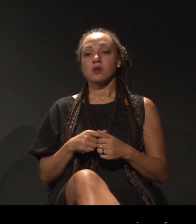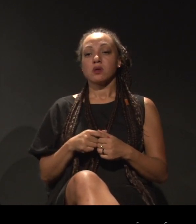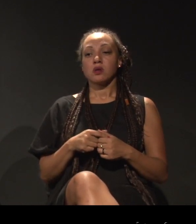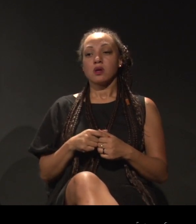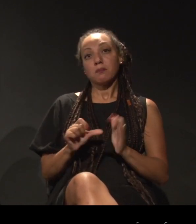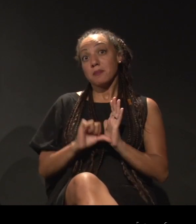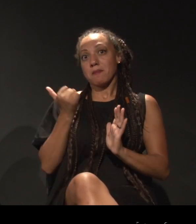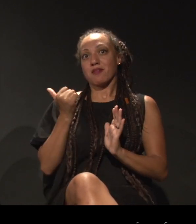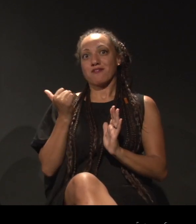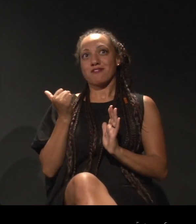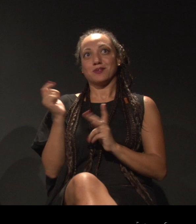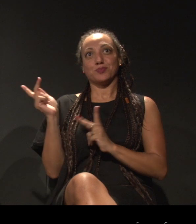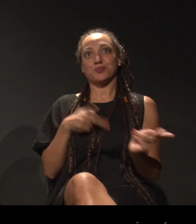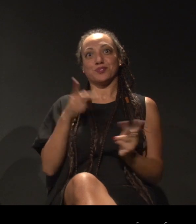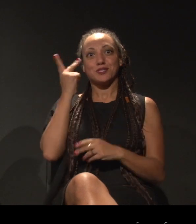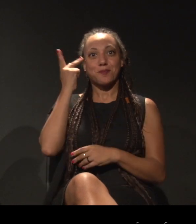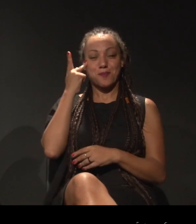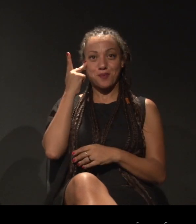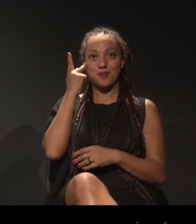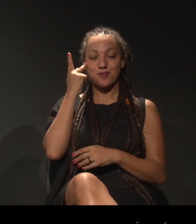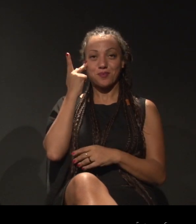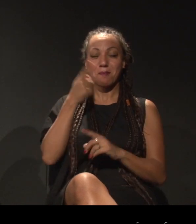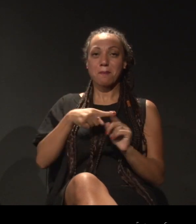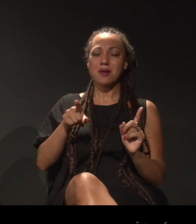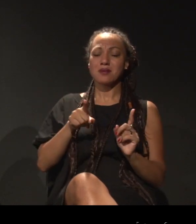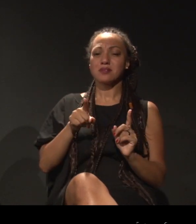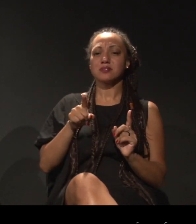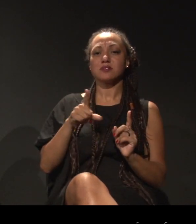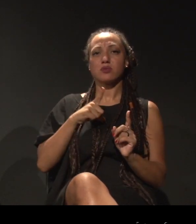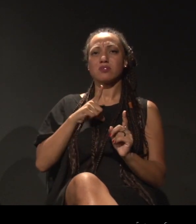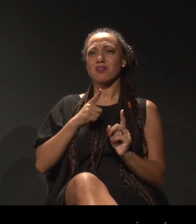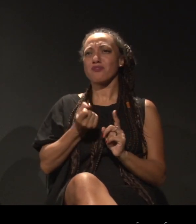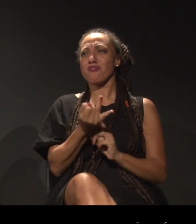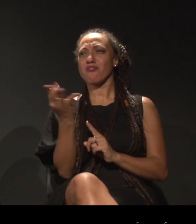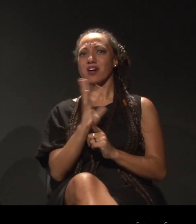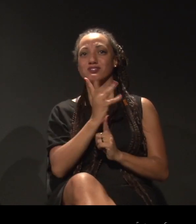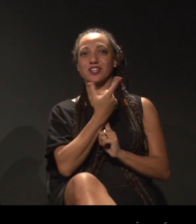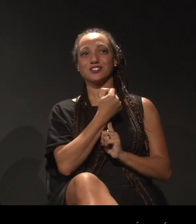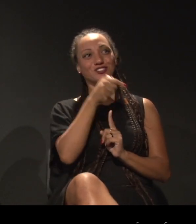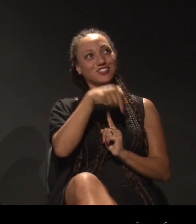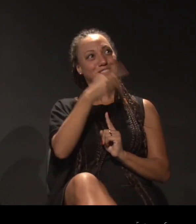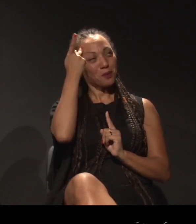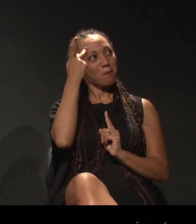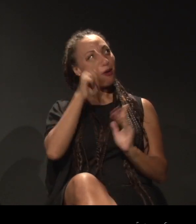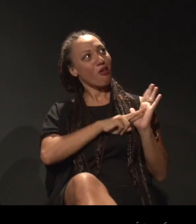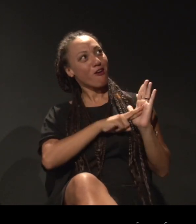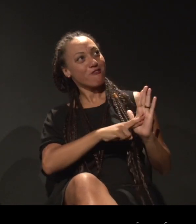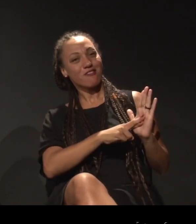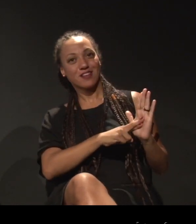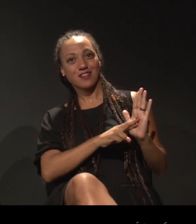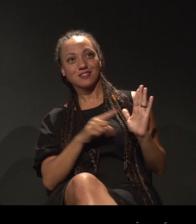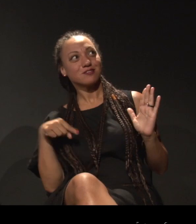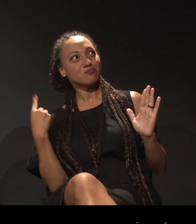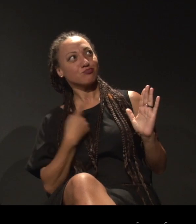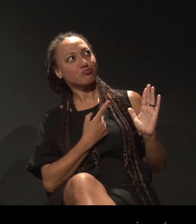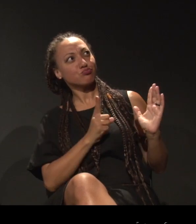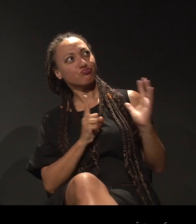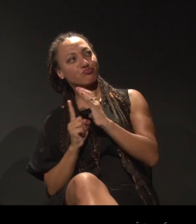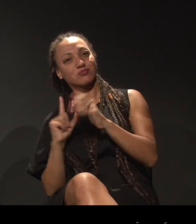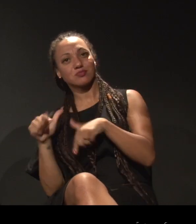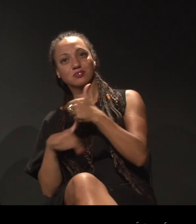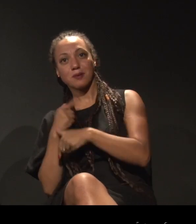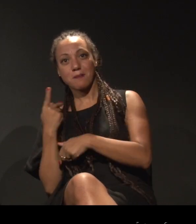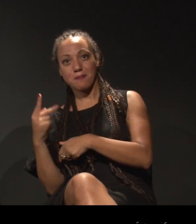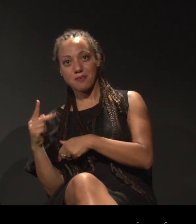É a primeira vez que a gente vem em São Paulo, só que eu tenho muitos artistas daqui como referência para a nossa produção, para o nosso